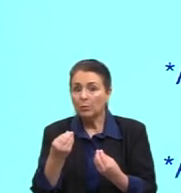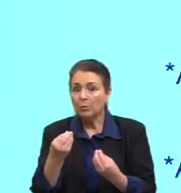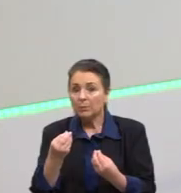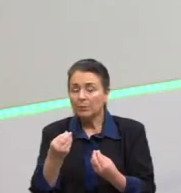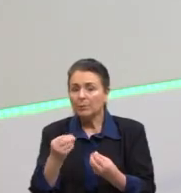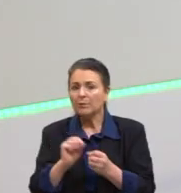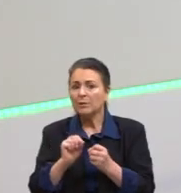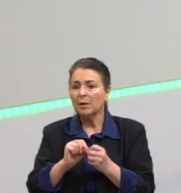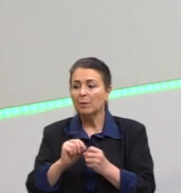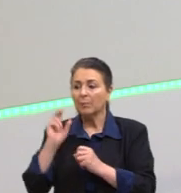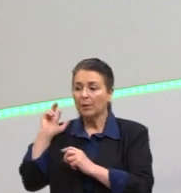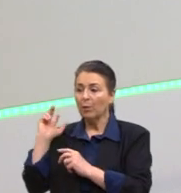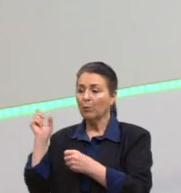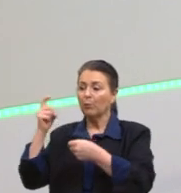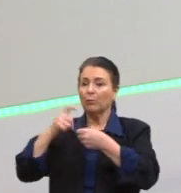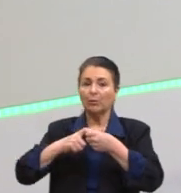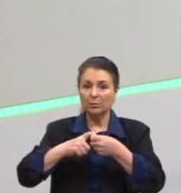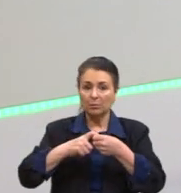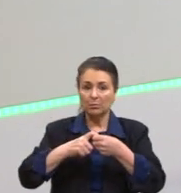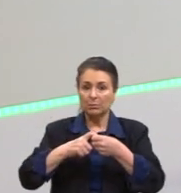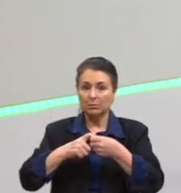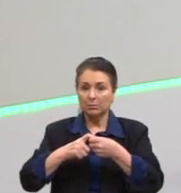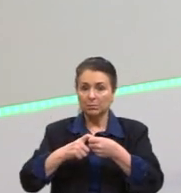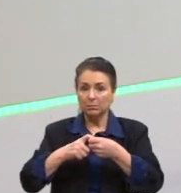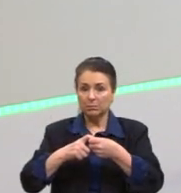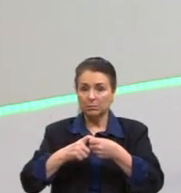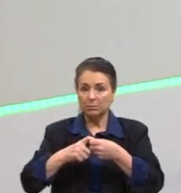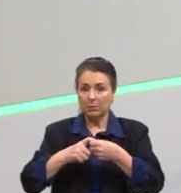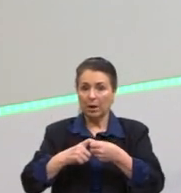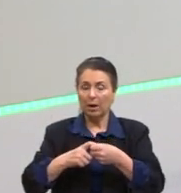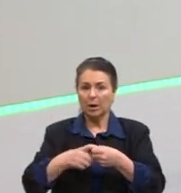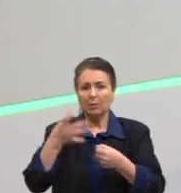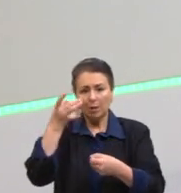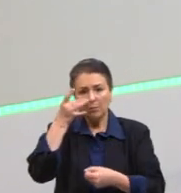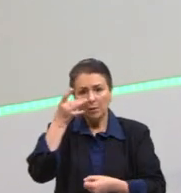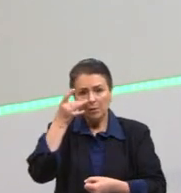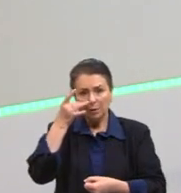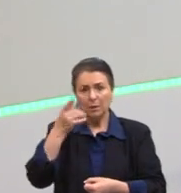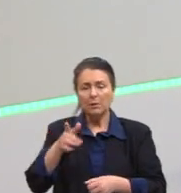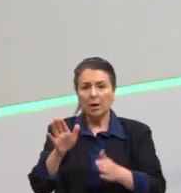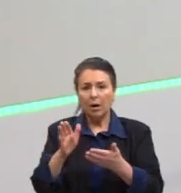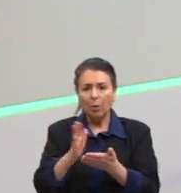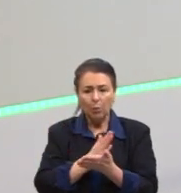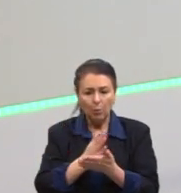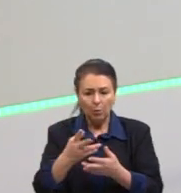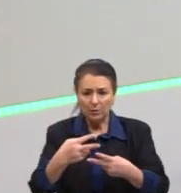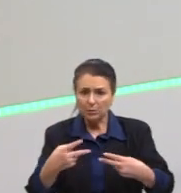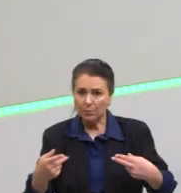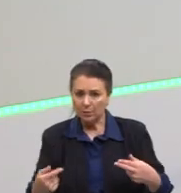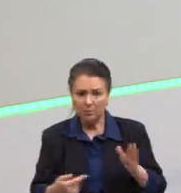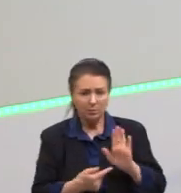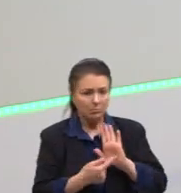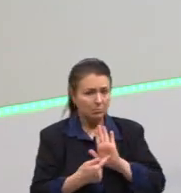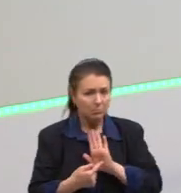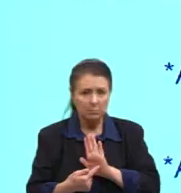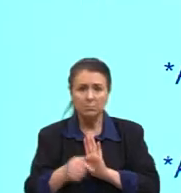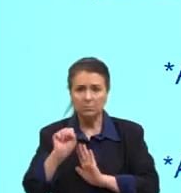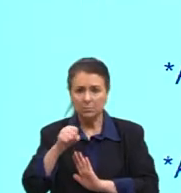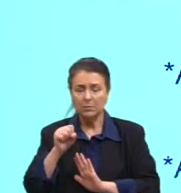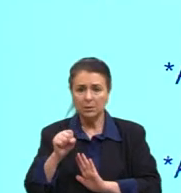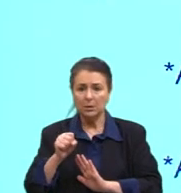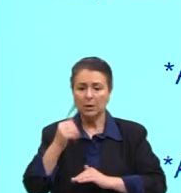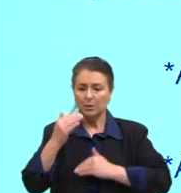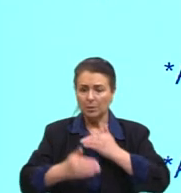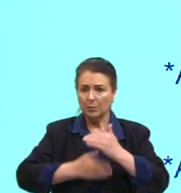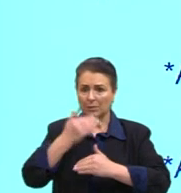muito presentes aqui no mundo, há alguns processos que ainda se demonstram. Os processos de